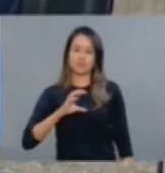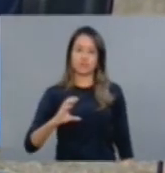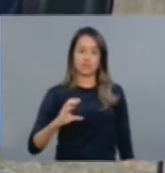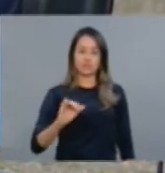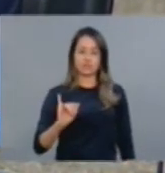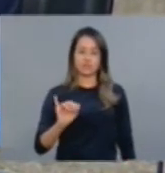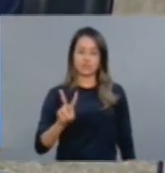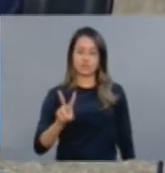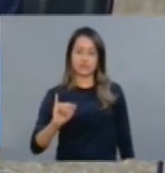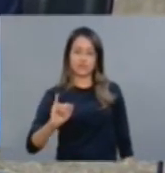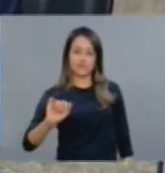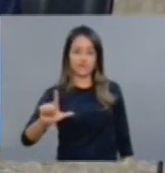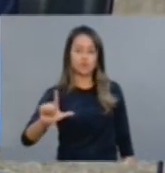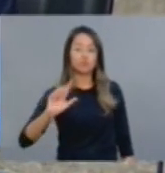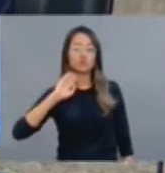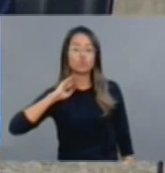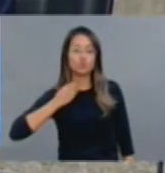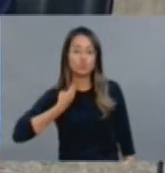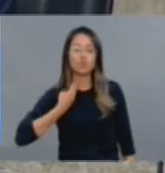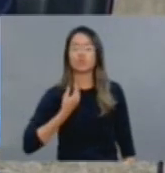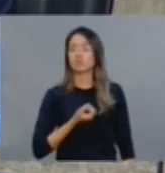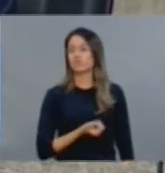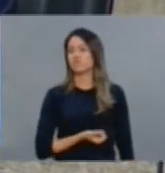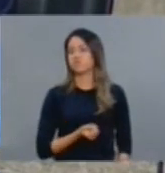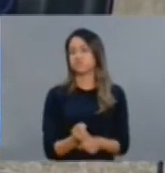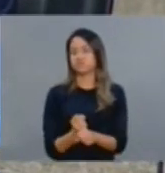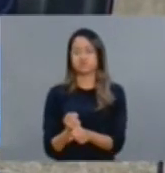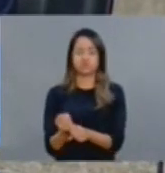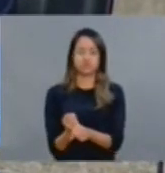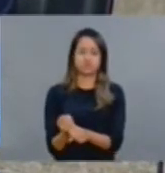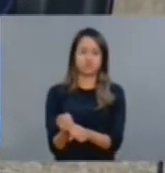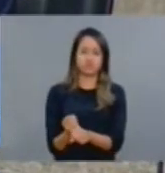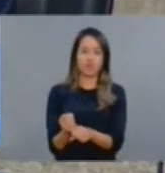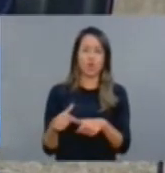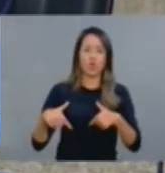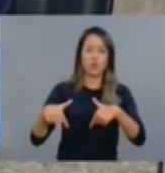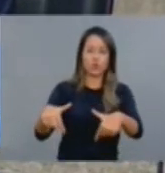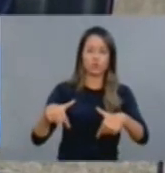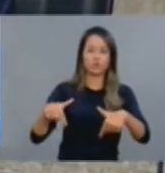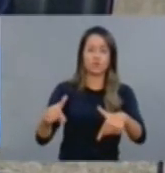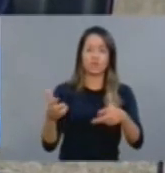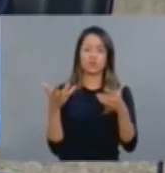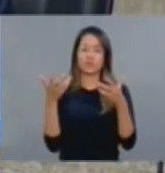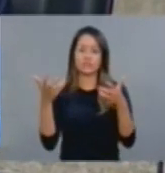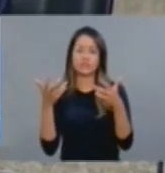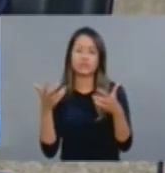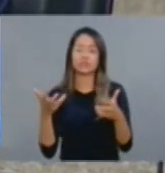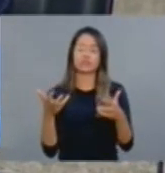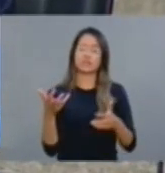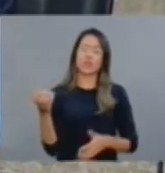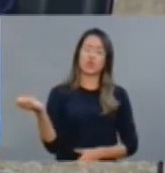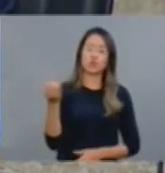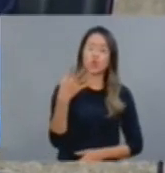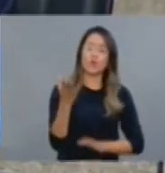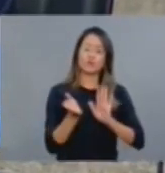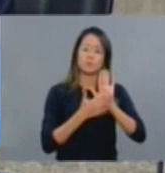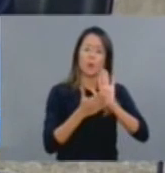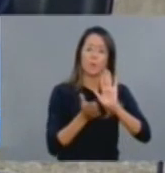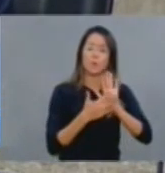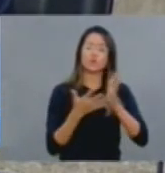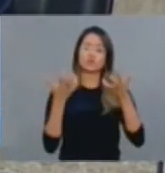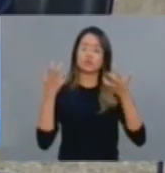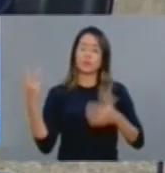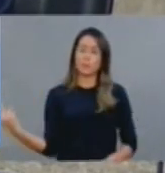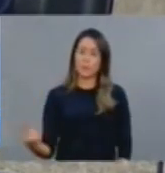já há vários anos lutavam pela questão da reestruturação da carreira, da valorização